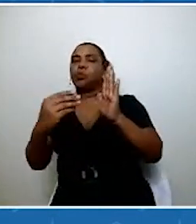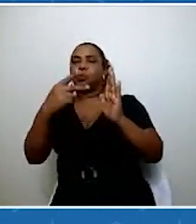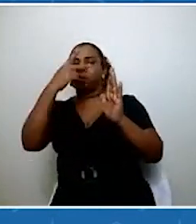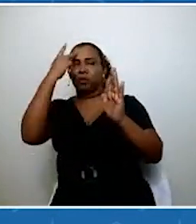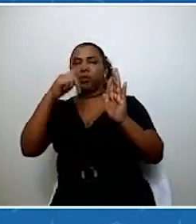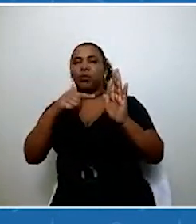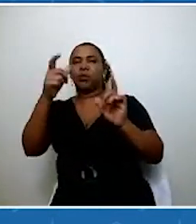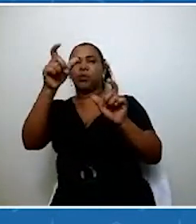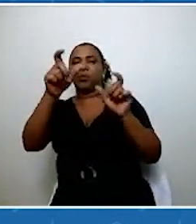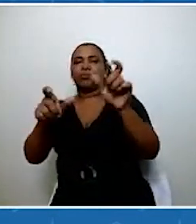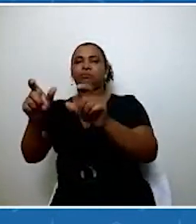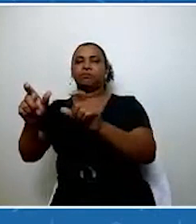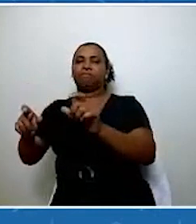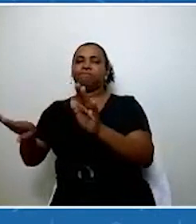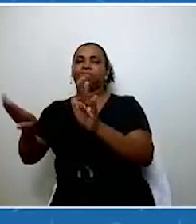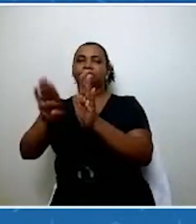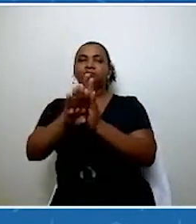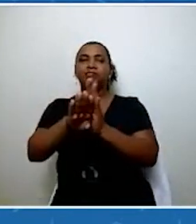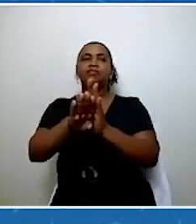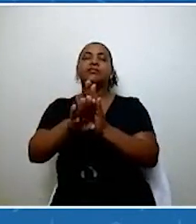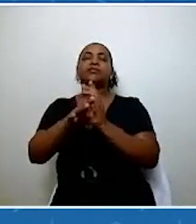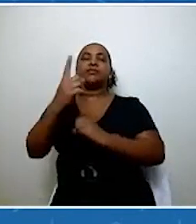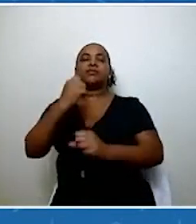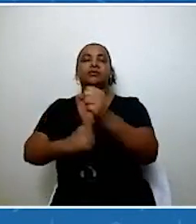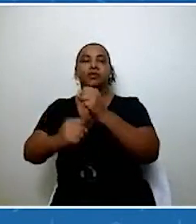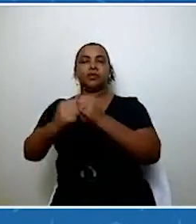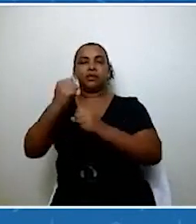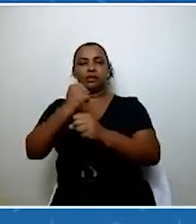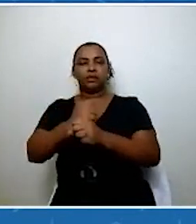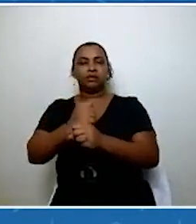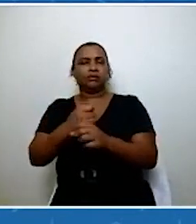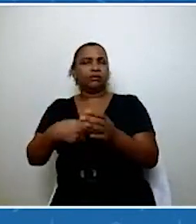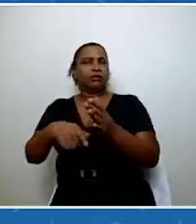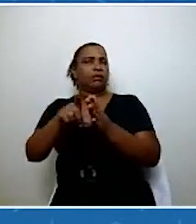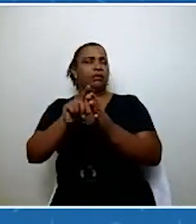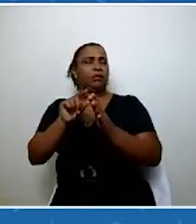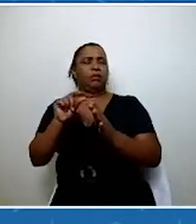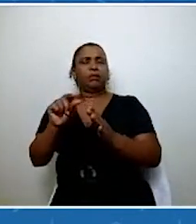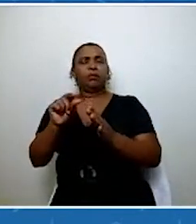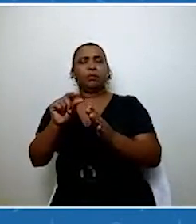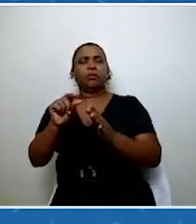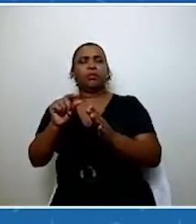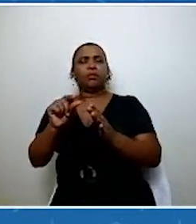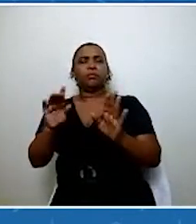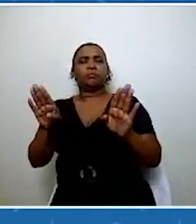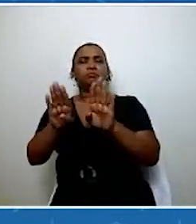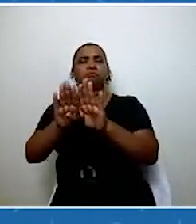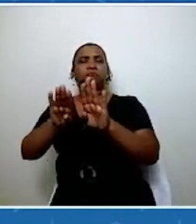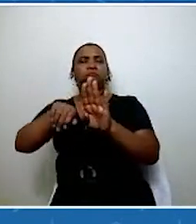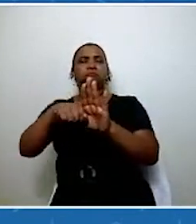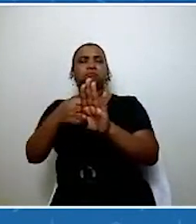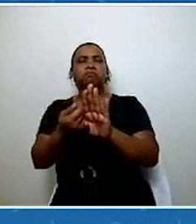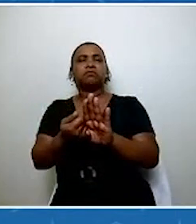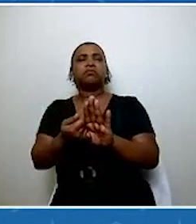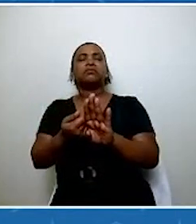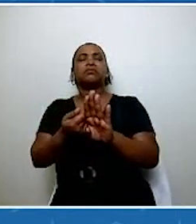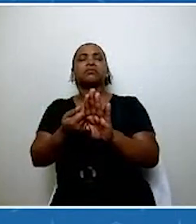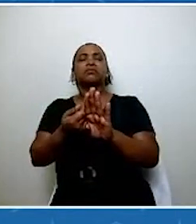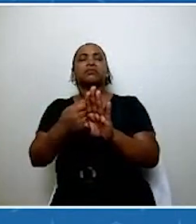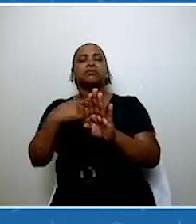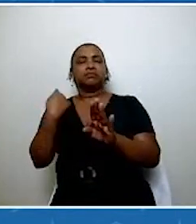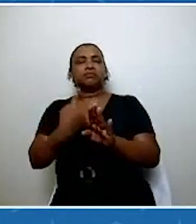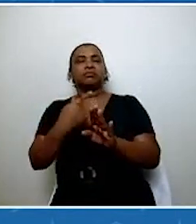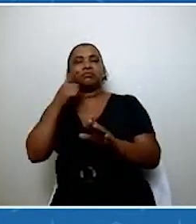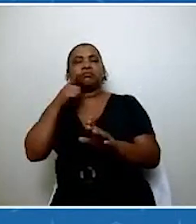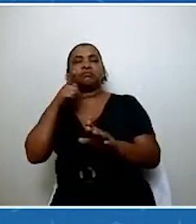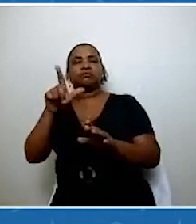passado, um pouquinho antes da, assim, do fechamento, né, a gente conseguiu fazer um processo de